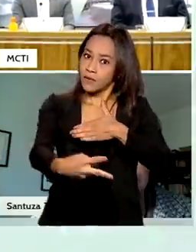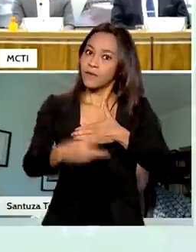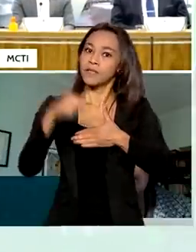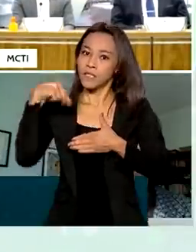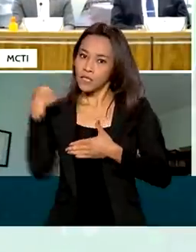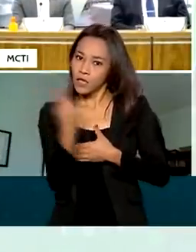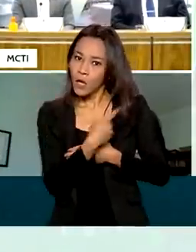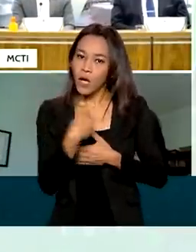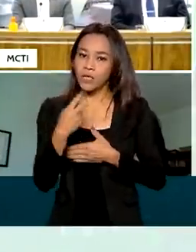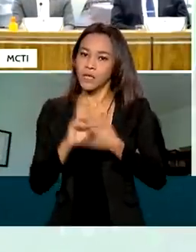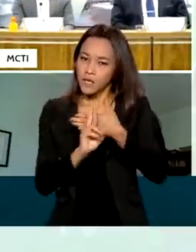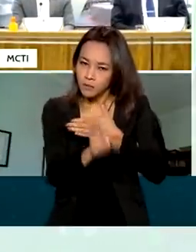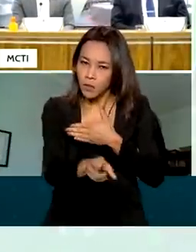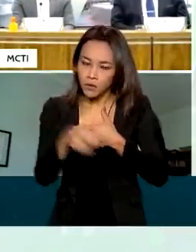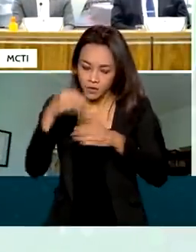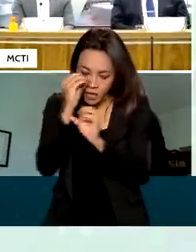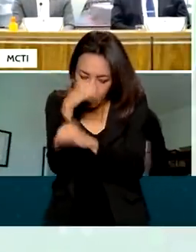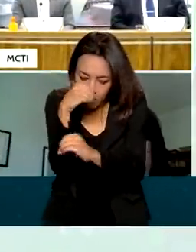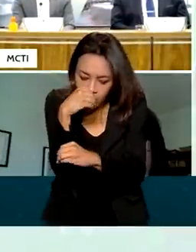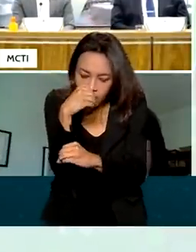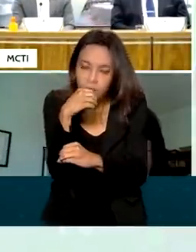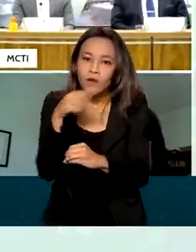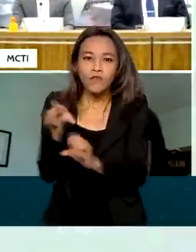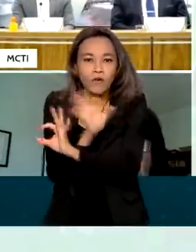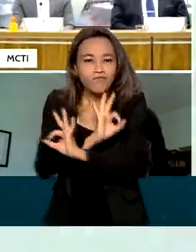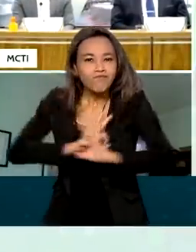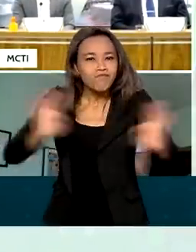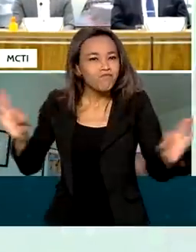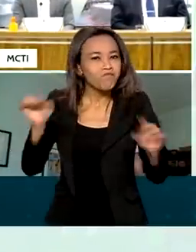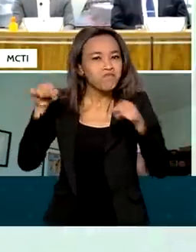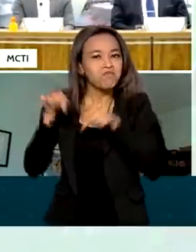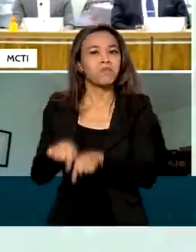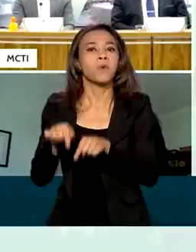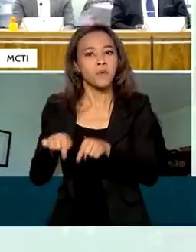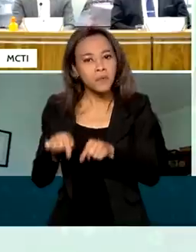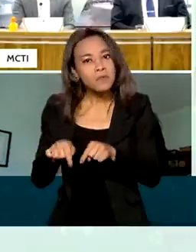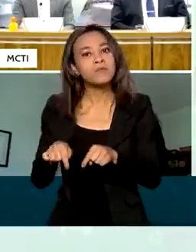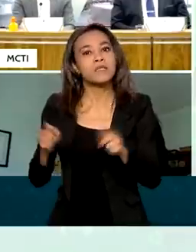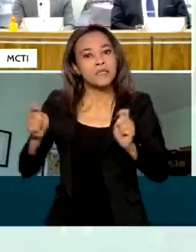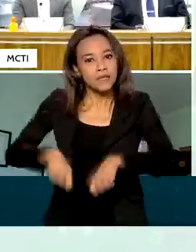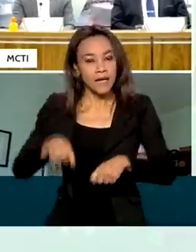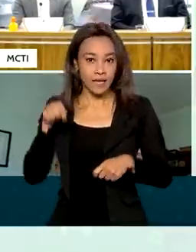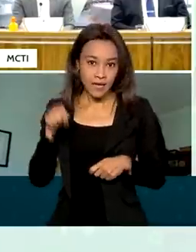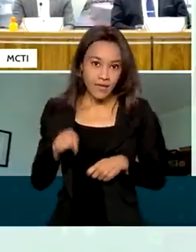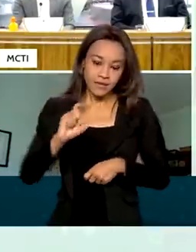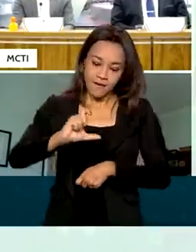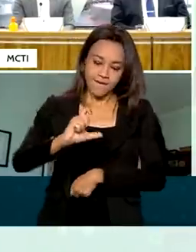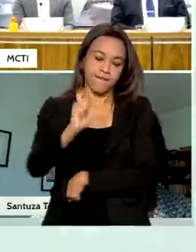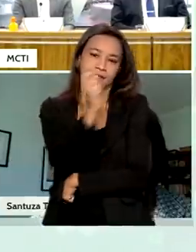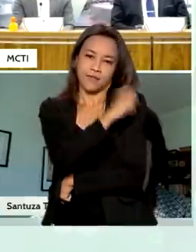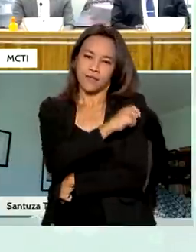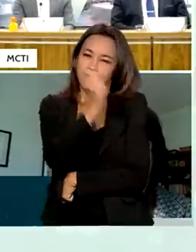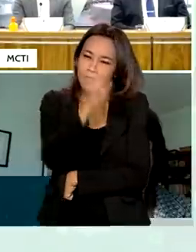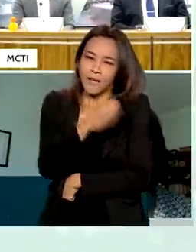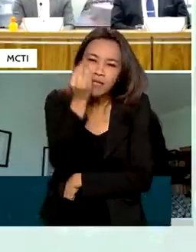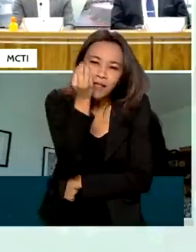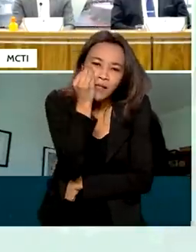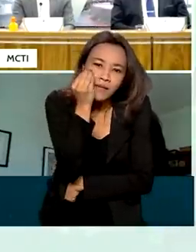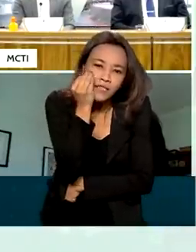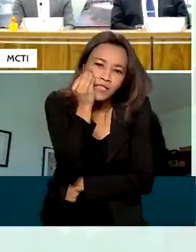laboratório nessa fase pré-clínica foram fantásticos e credenciam essa vacina a ser testada